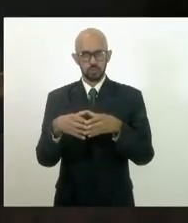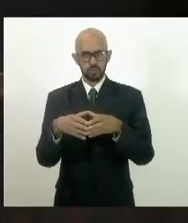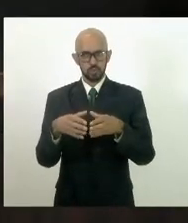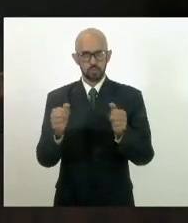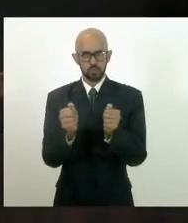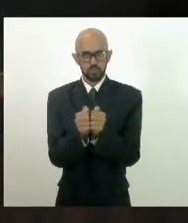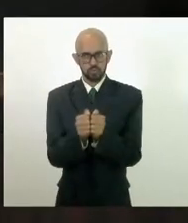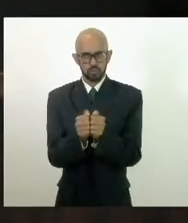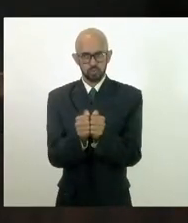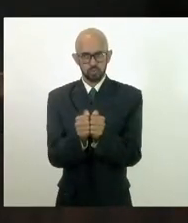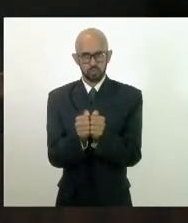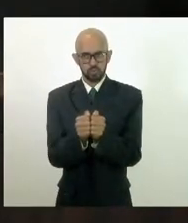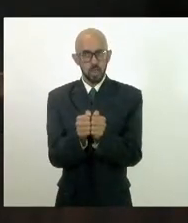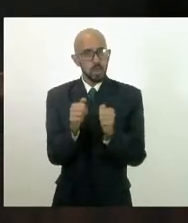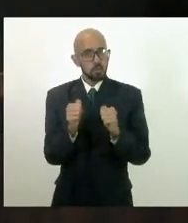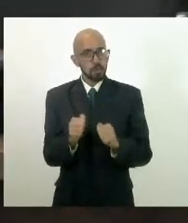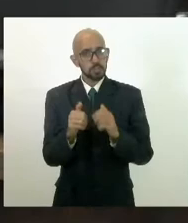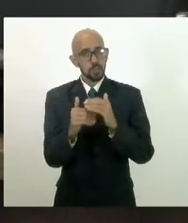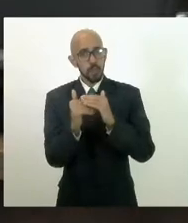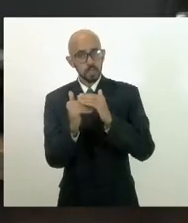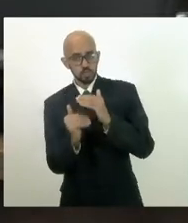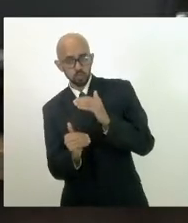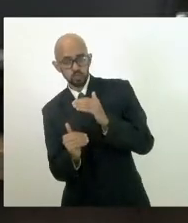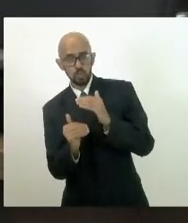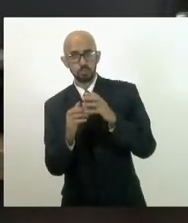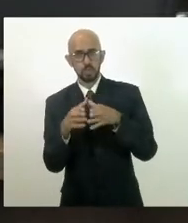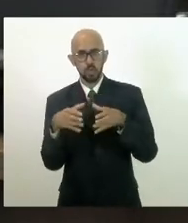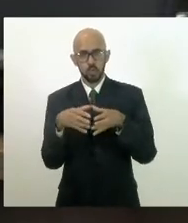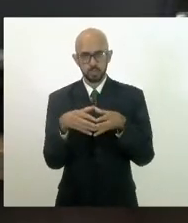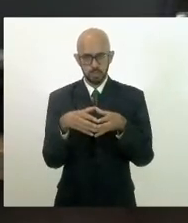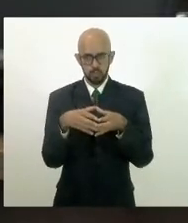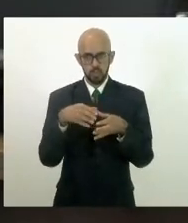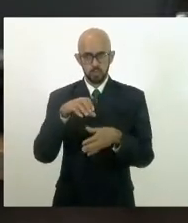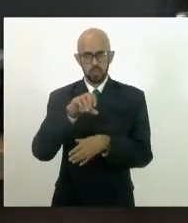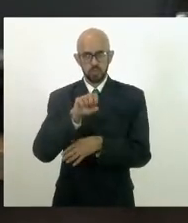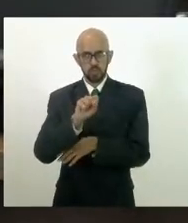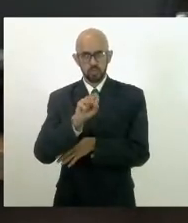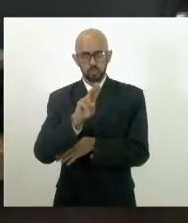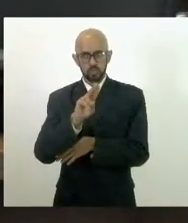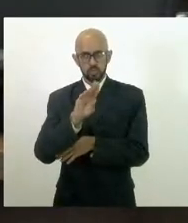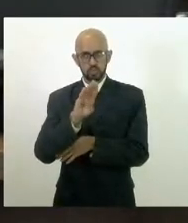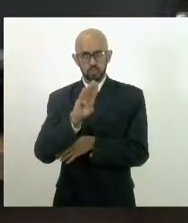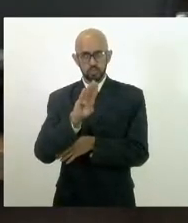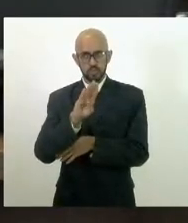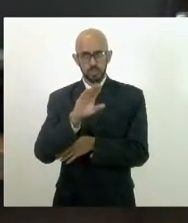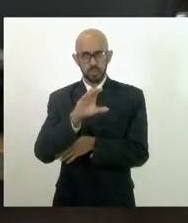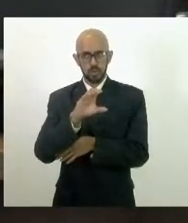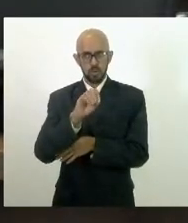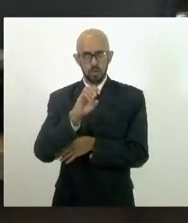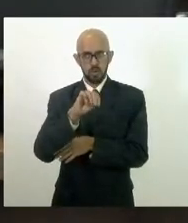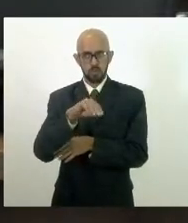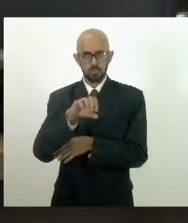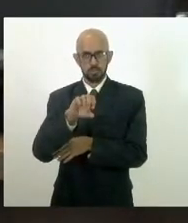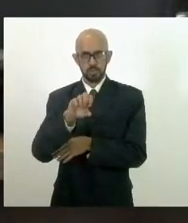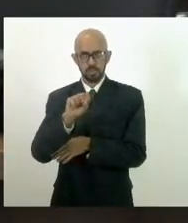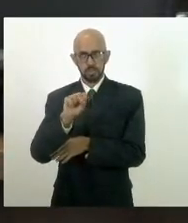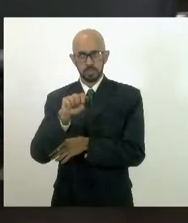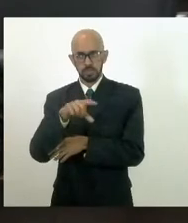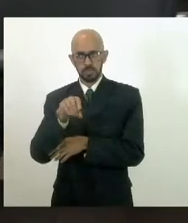Pode ser uma subcomissão. Uma subcomissão, pode ser. Da Comissão de Tributação e a Comissão de Orçamento.